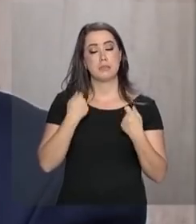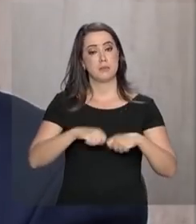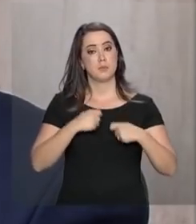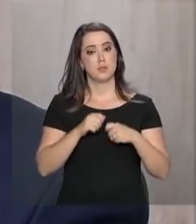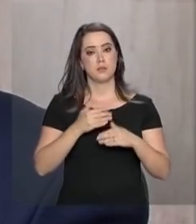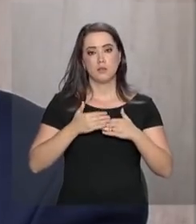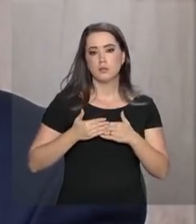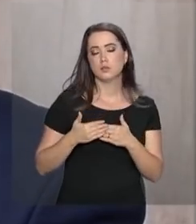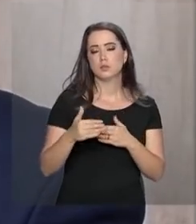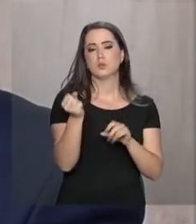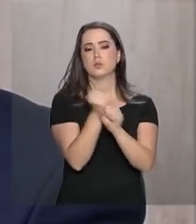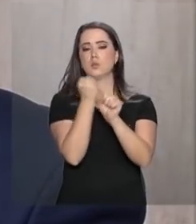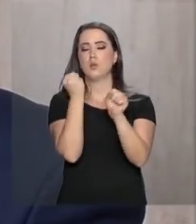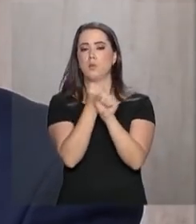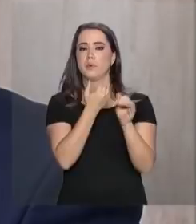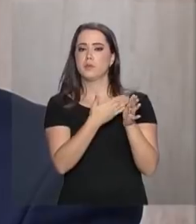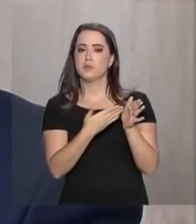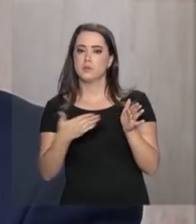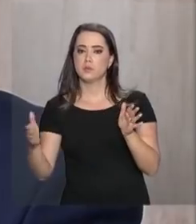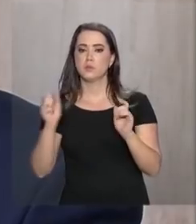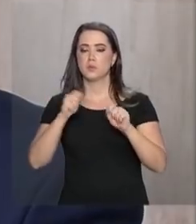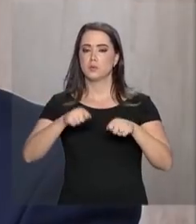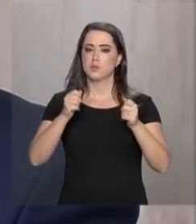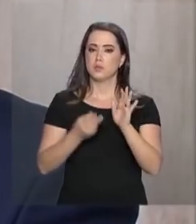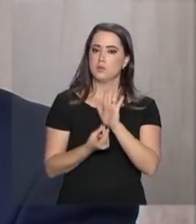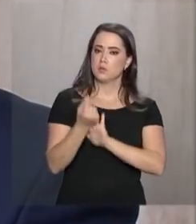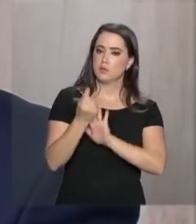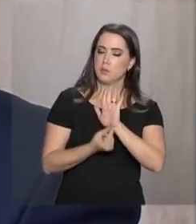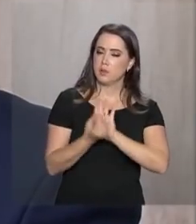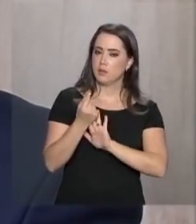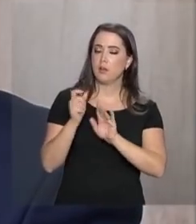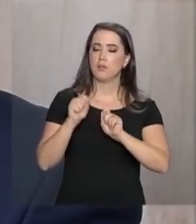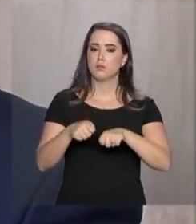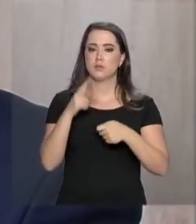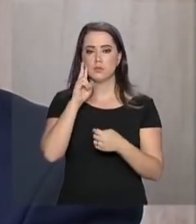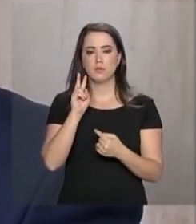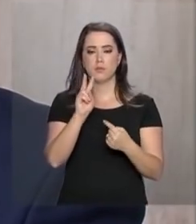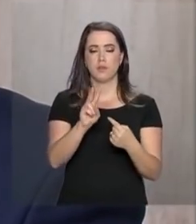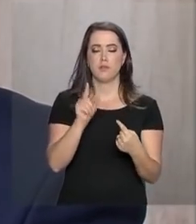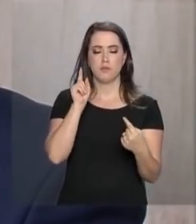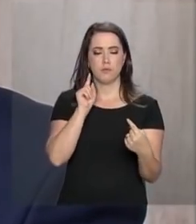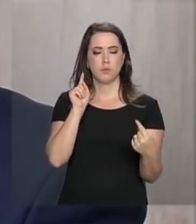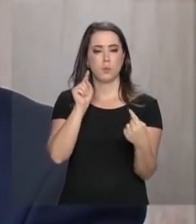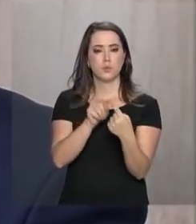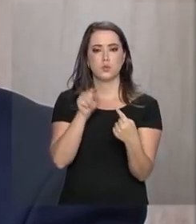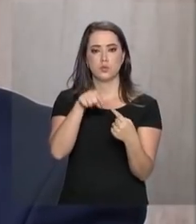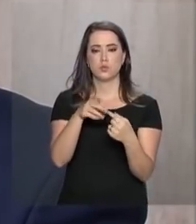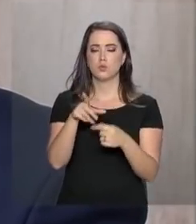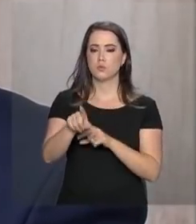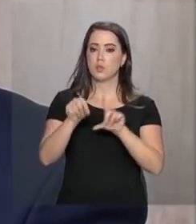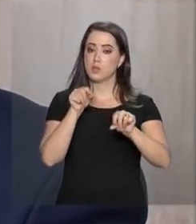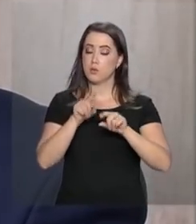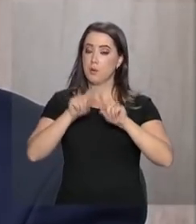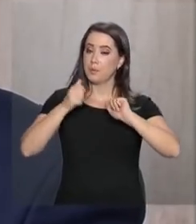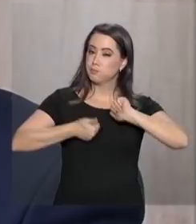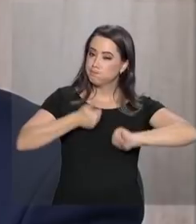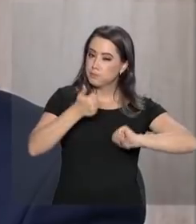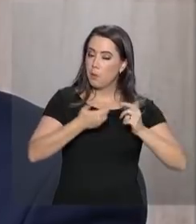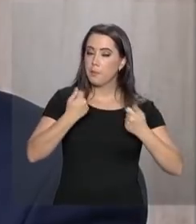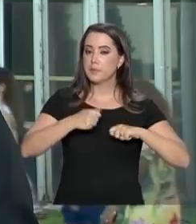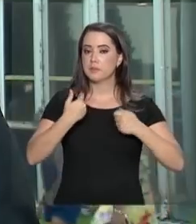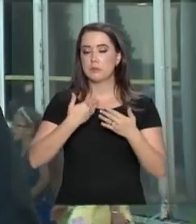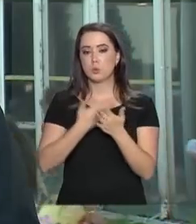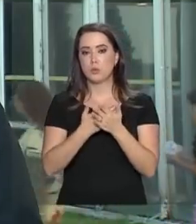estágio de execução dessas obras e da condição orçamentária e financeira é que vai pautar essa decisão. Mas ainda precisa de uma análise mais aprofundada pelos